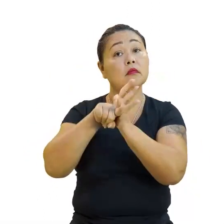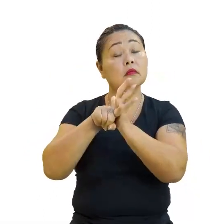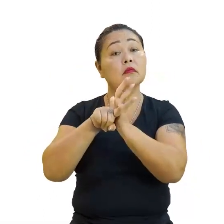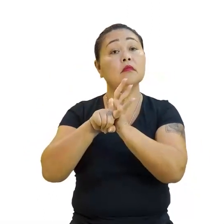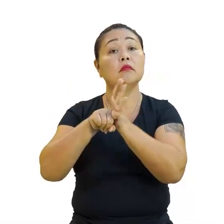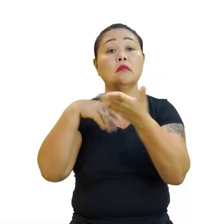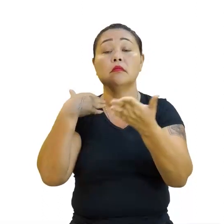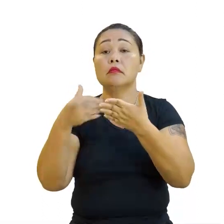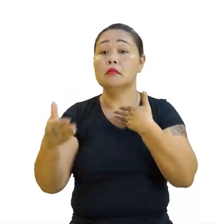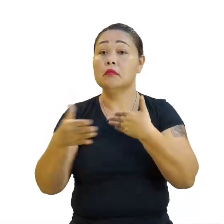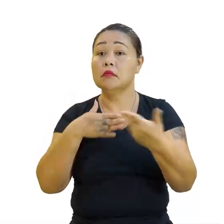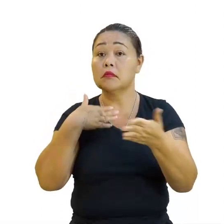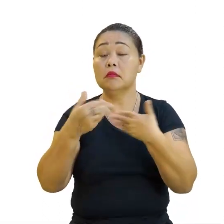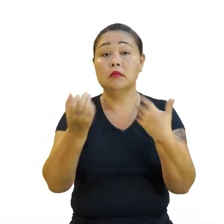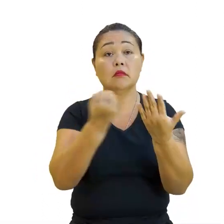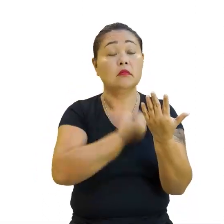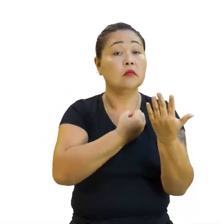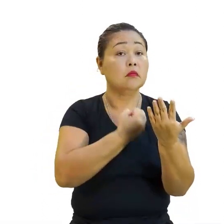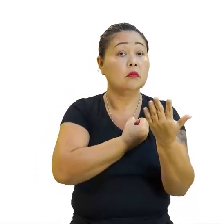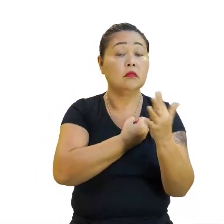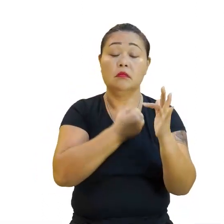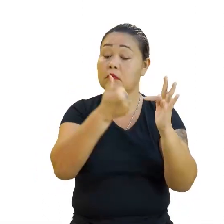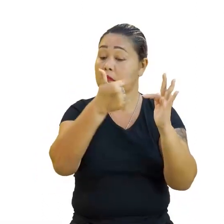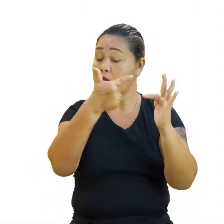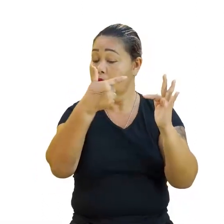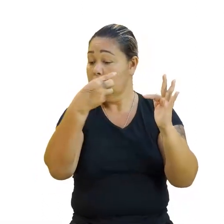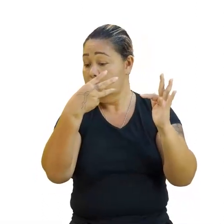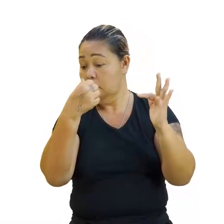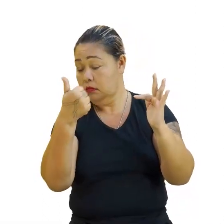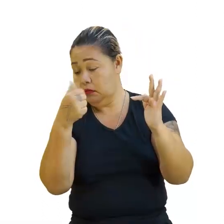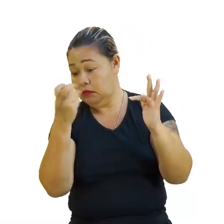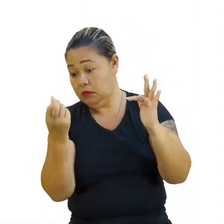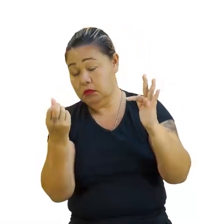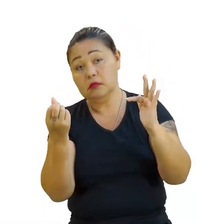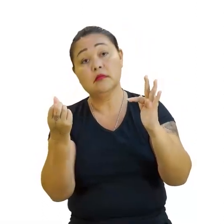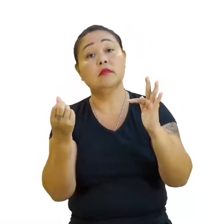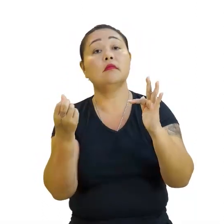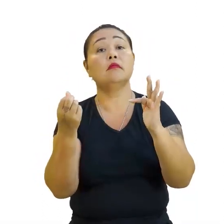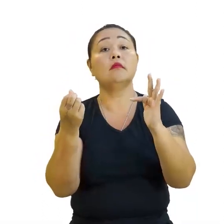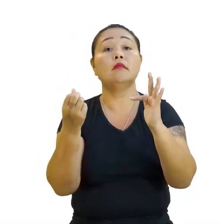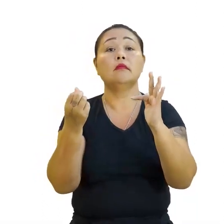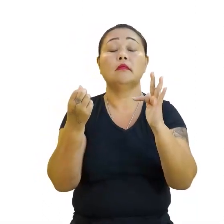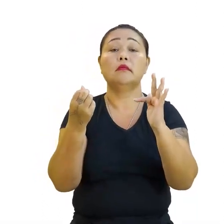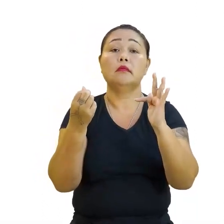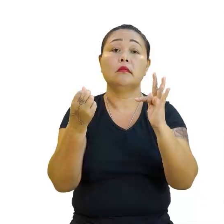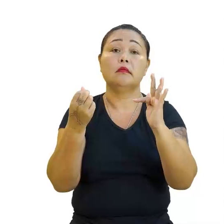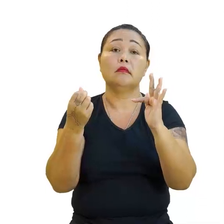independente, né? Se, ó... 1, 2, 3, 4, 5, 6... Se for...